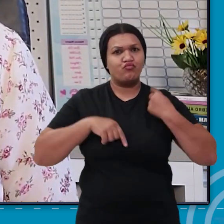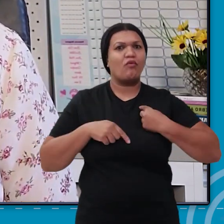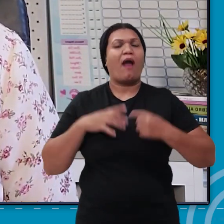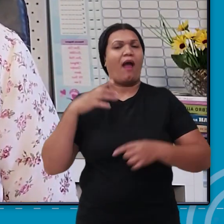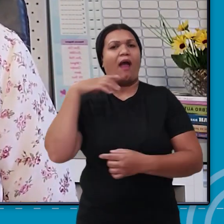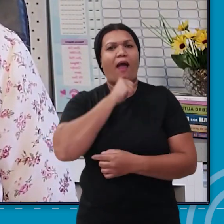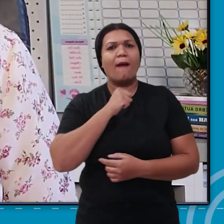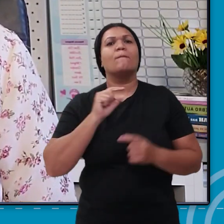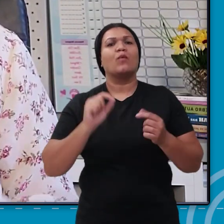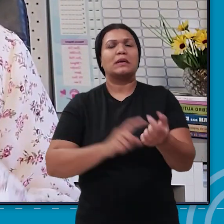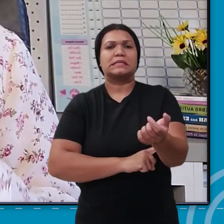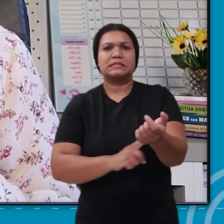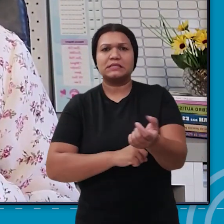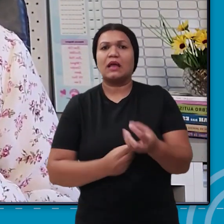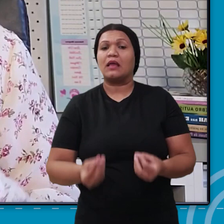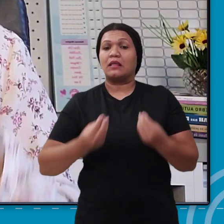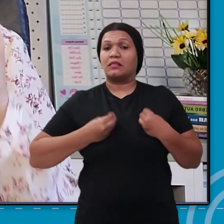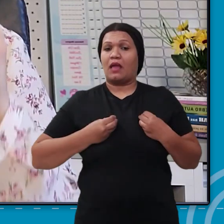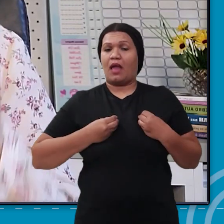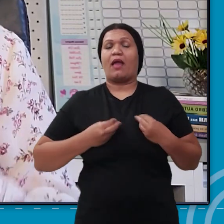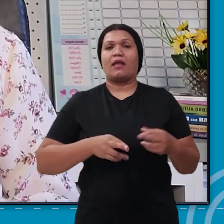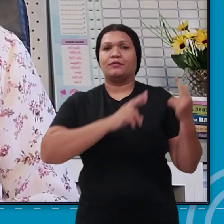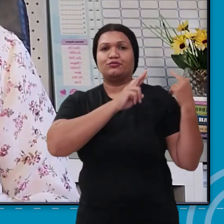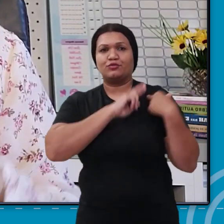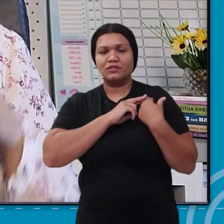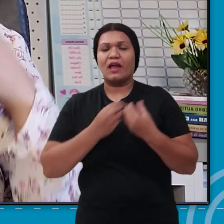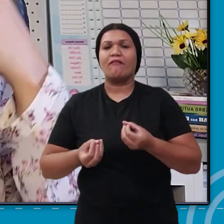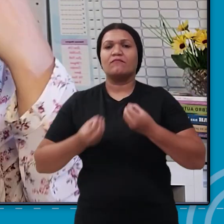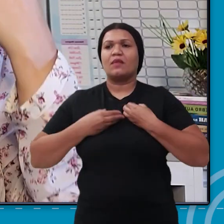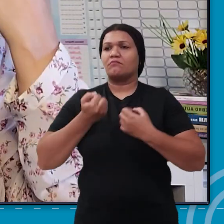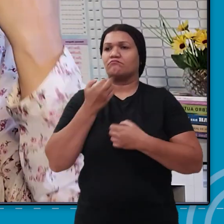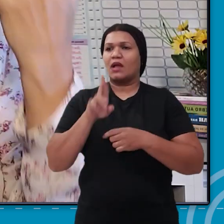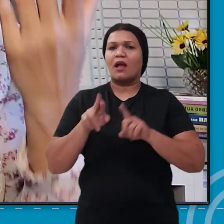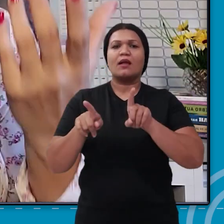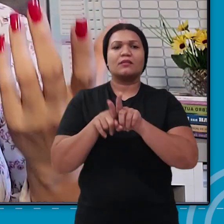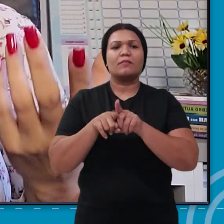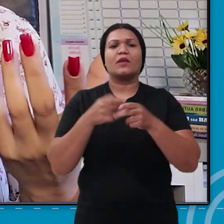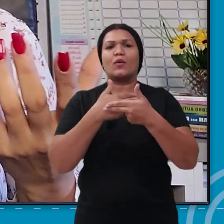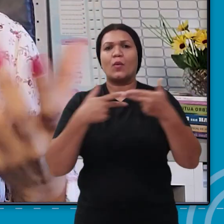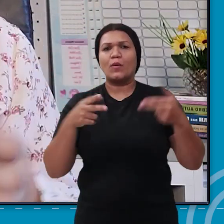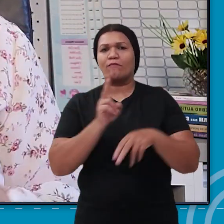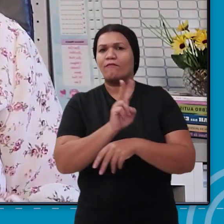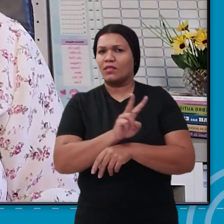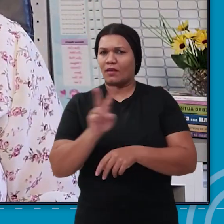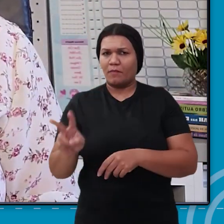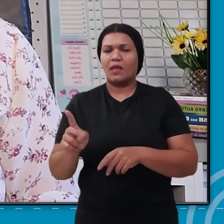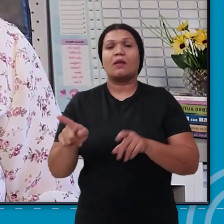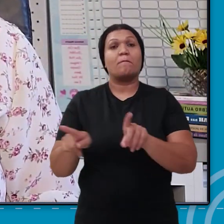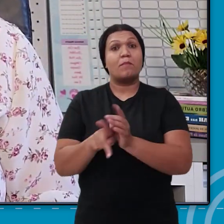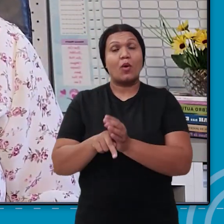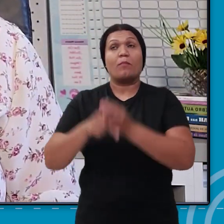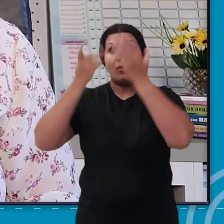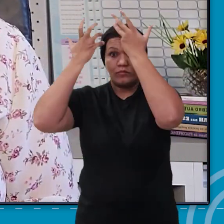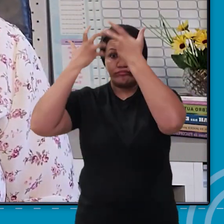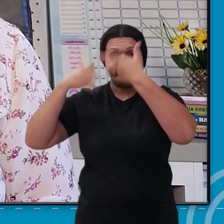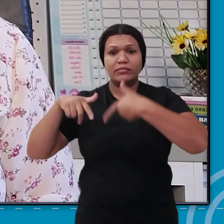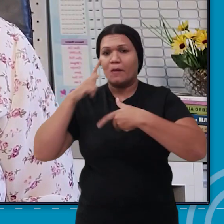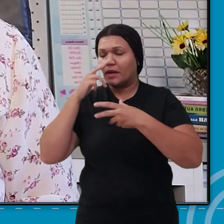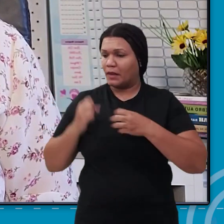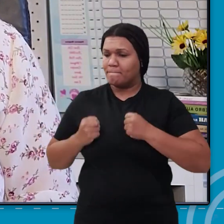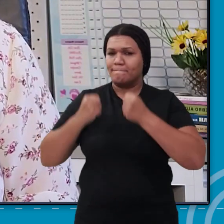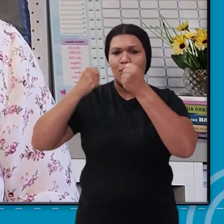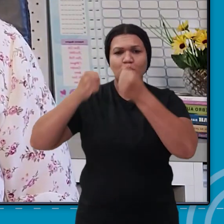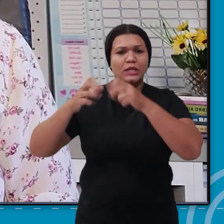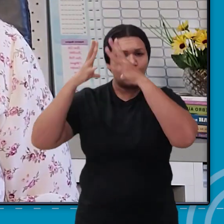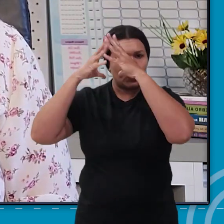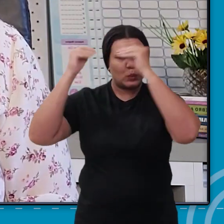responsável por levar oxigênio e nutrientes ao nosso encéfalo, que é ali o poder da cura,